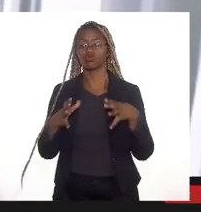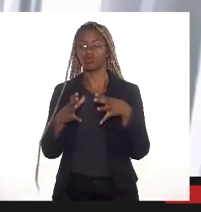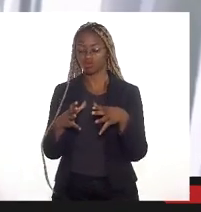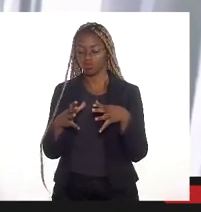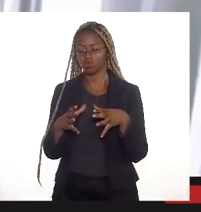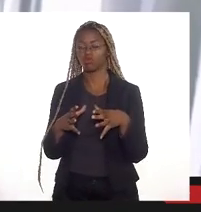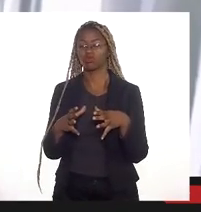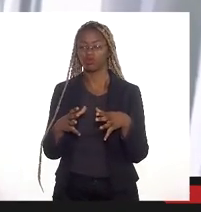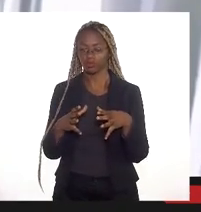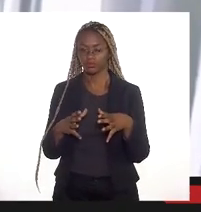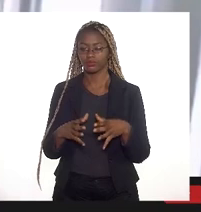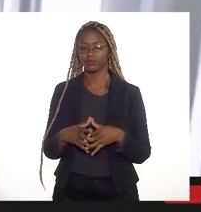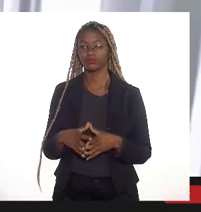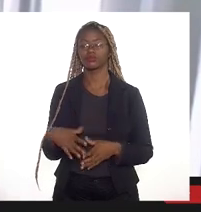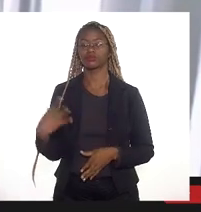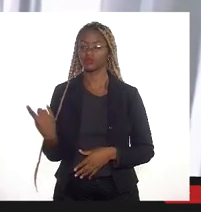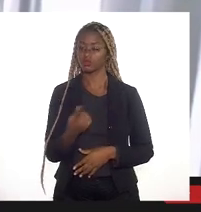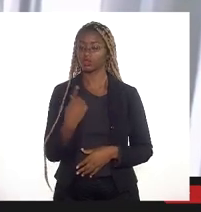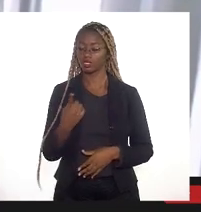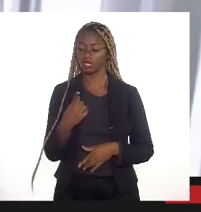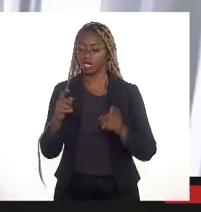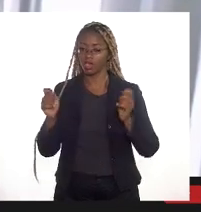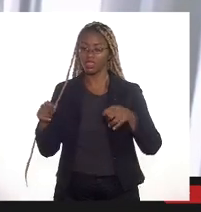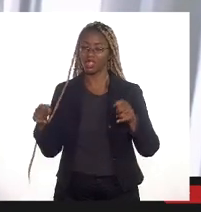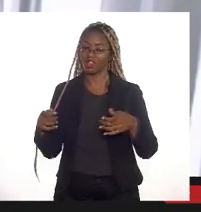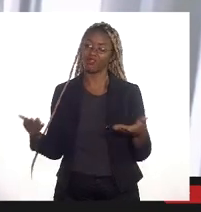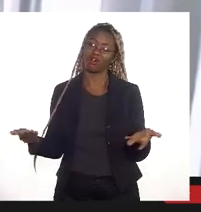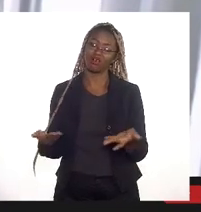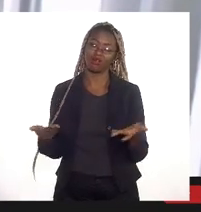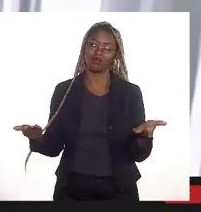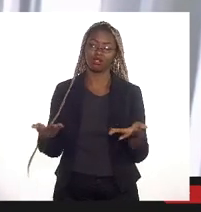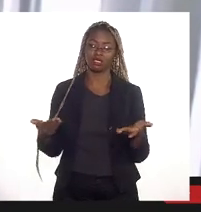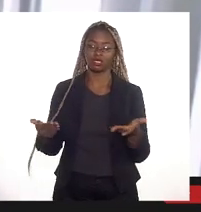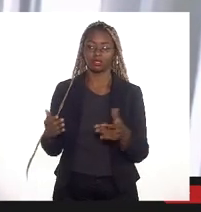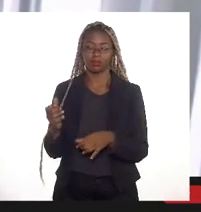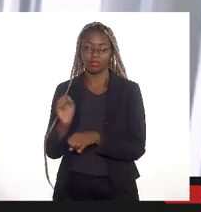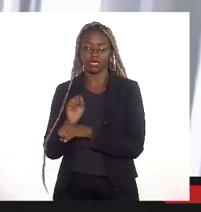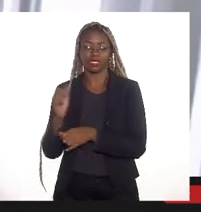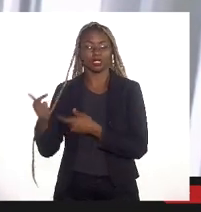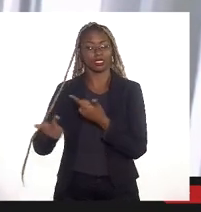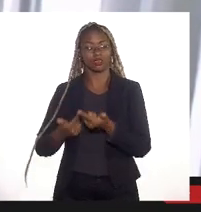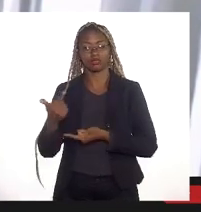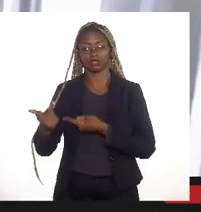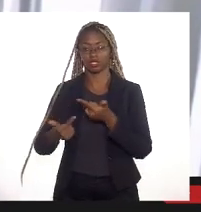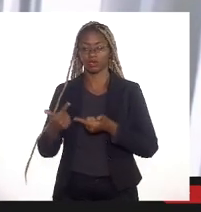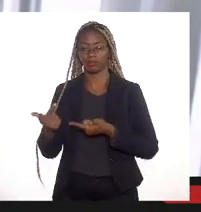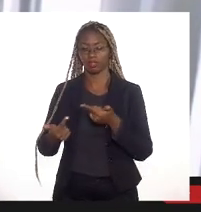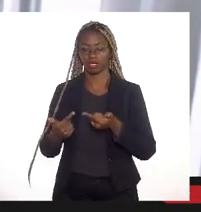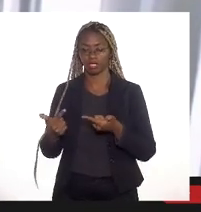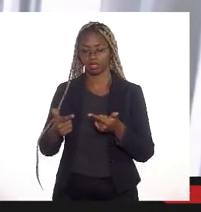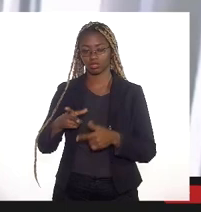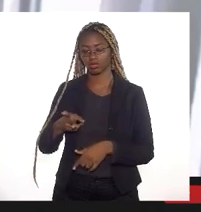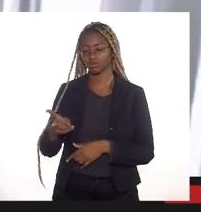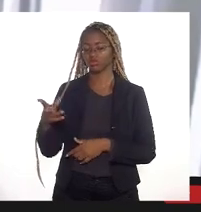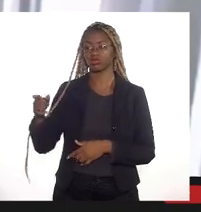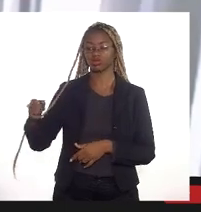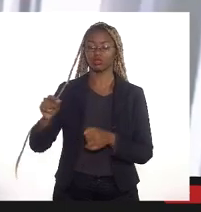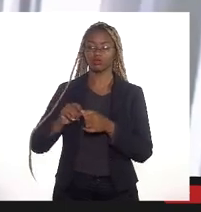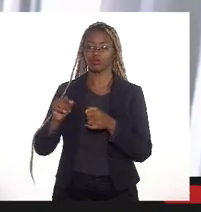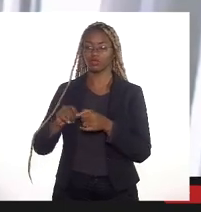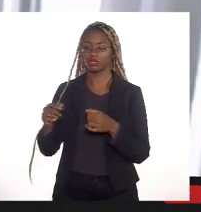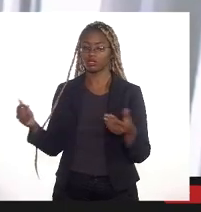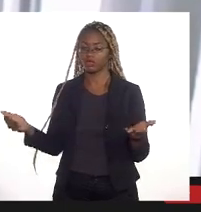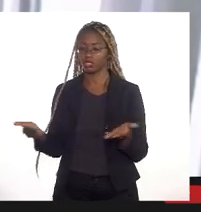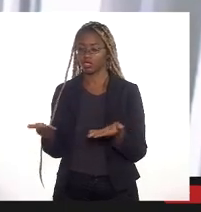-la em conjunto se não seria mais razoável nesse momento suspender os trabalhos de aterramento que estão em curso no momento é no